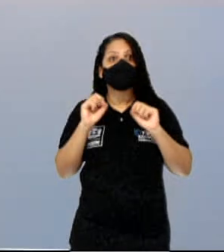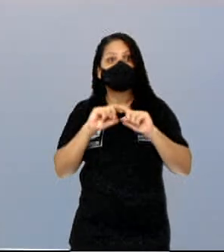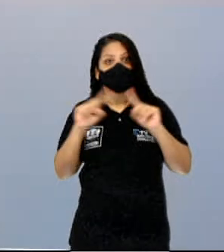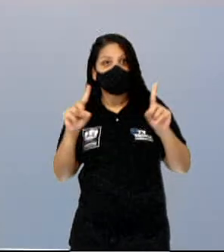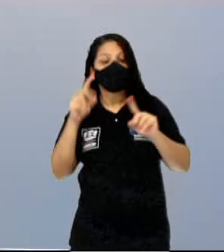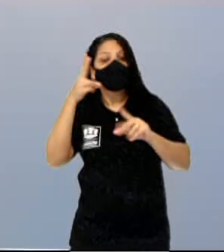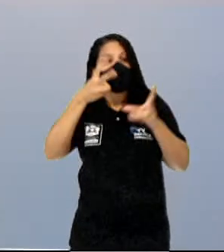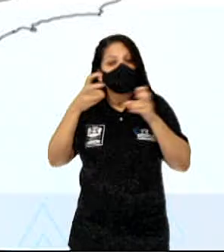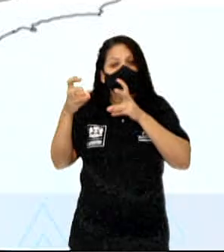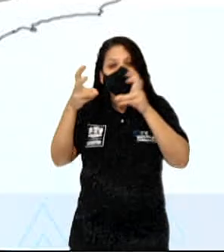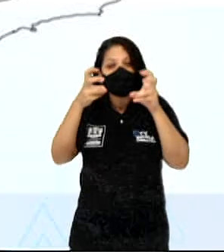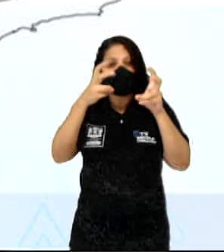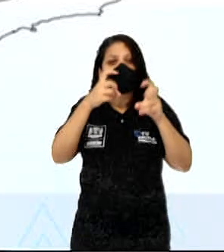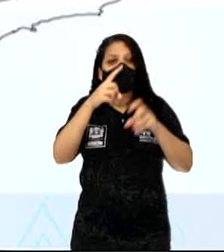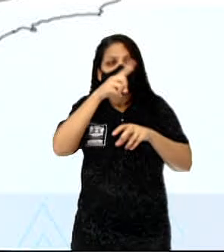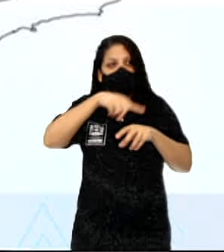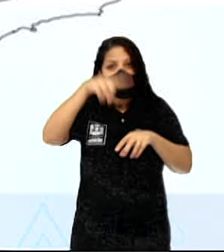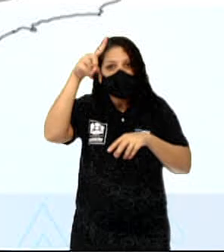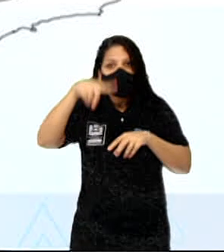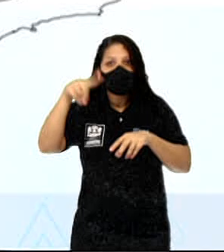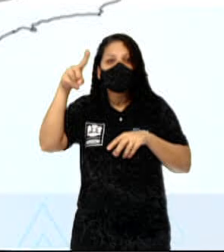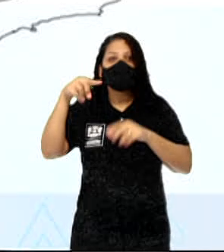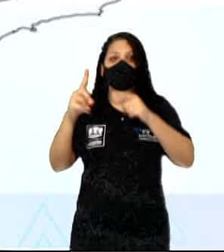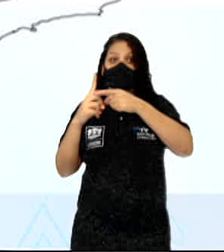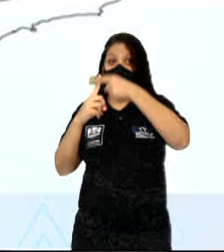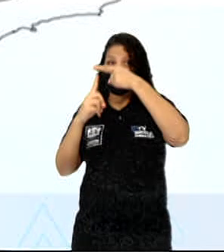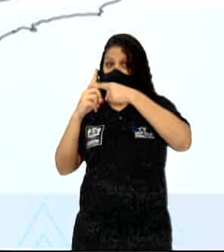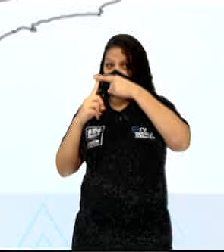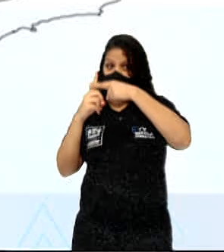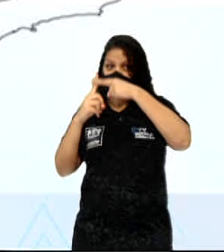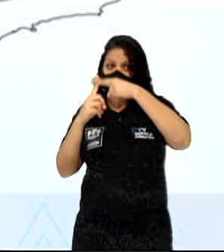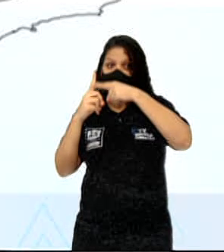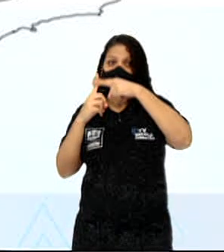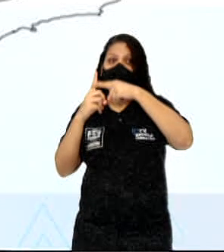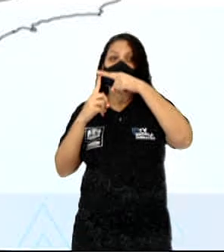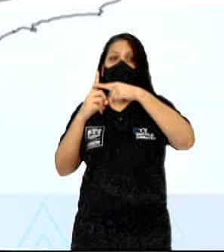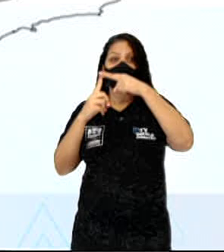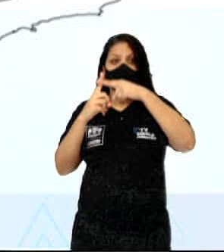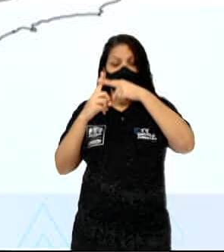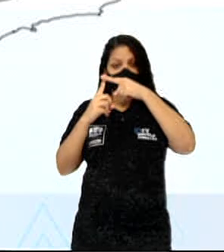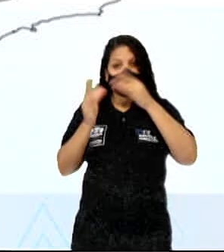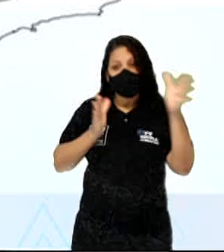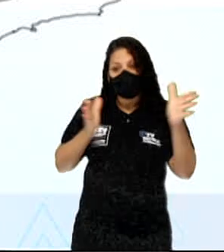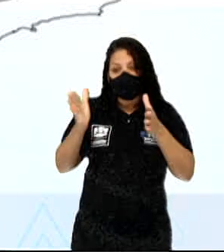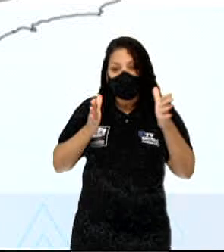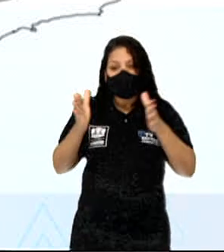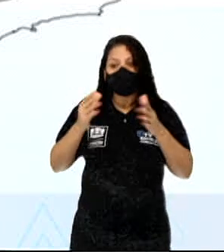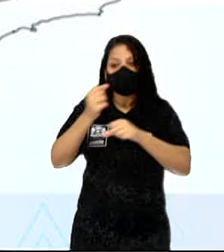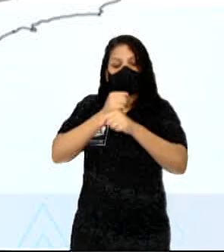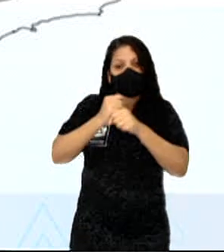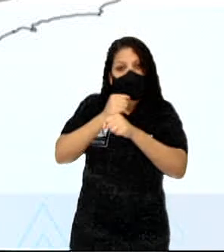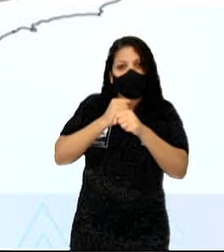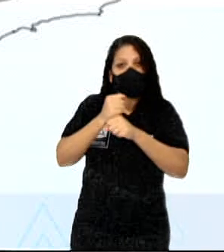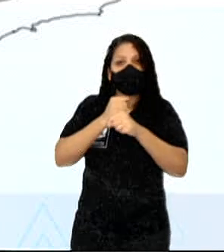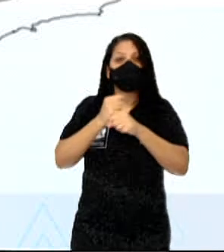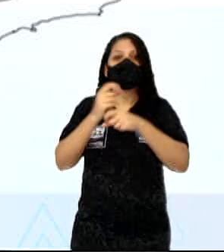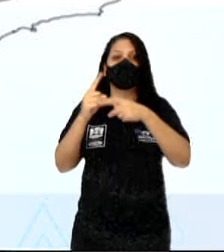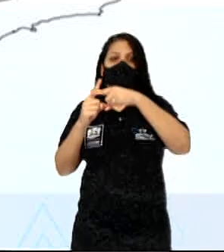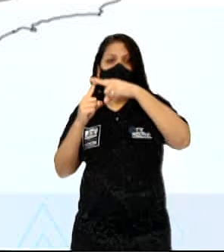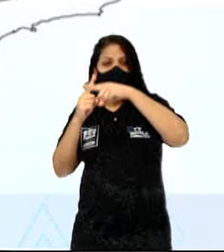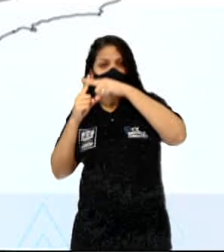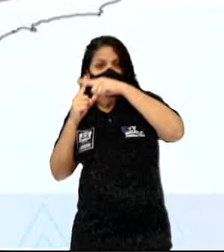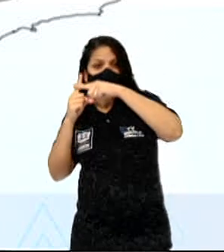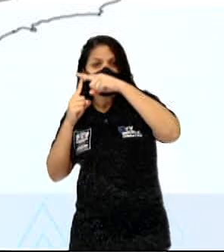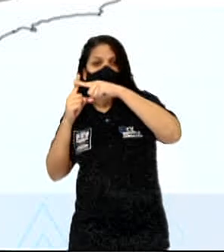temperatura. Vejam que em alguns períodos do ano, as temperaturas chegam ali a 25 graus. Em outros períodos do ano, ela